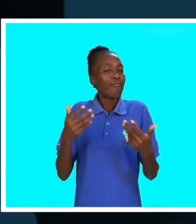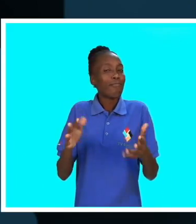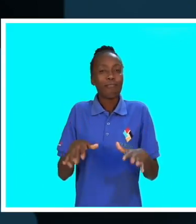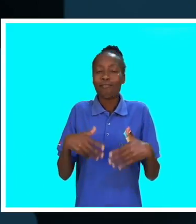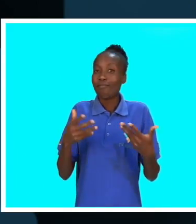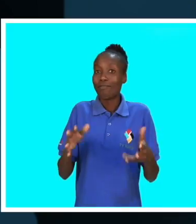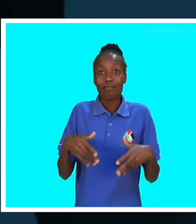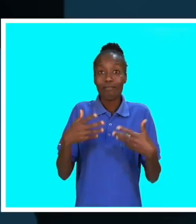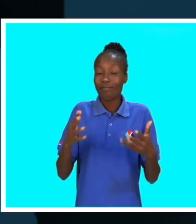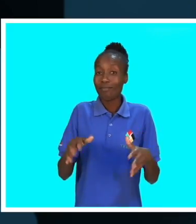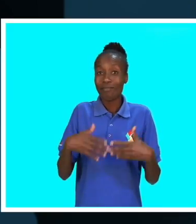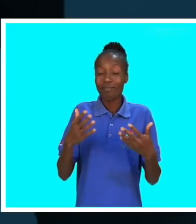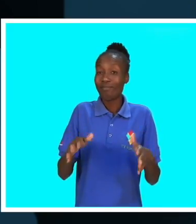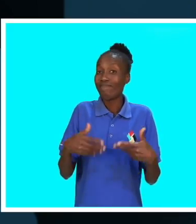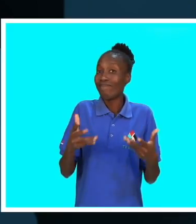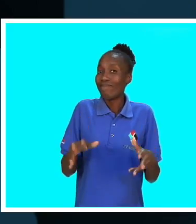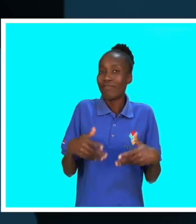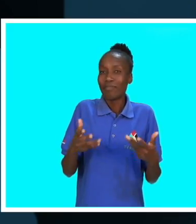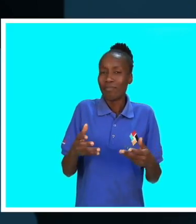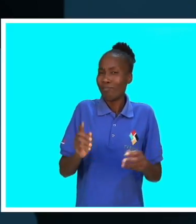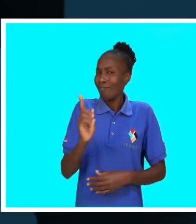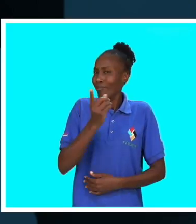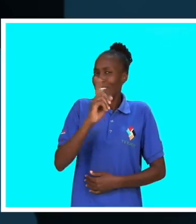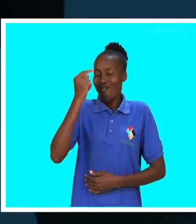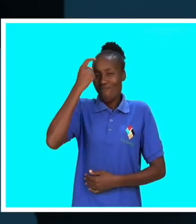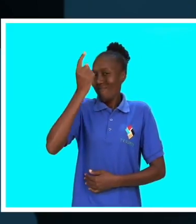Não, não tenho ideia. Sim.